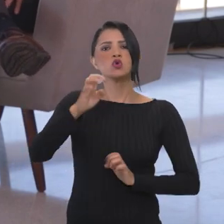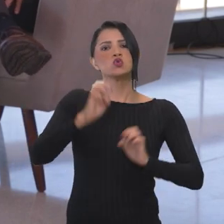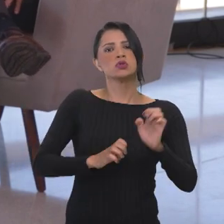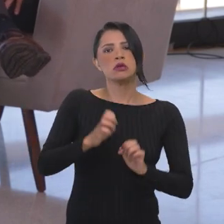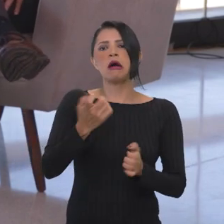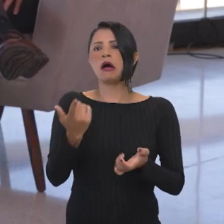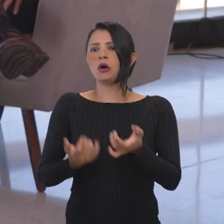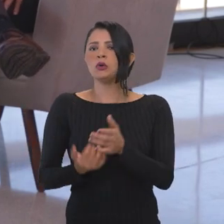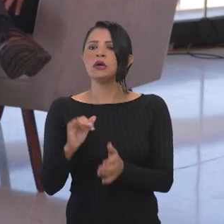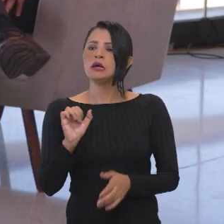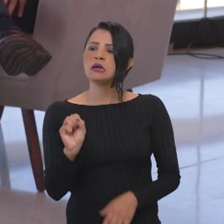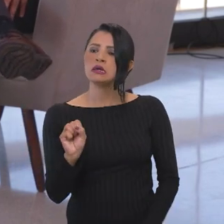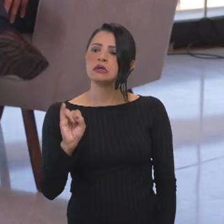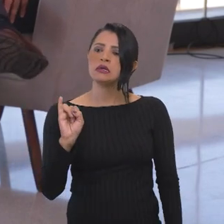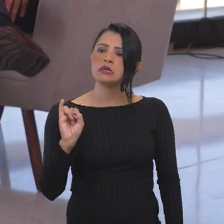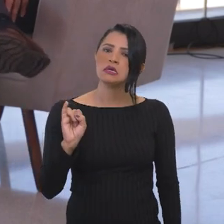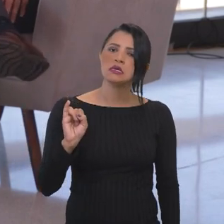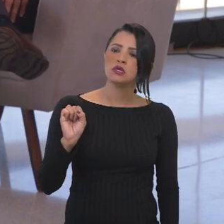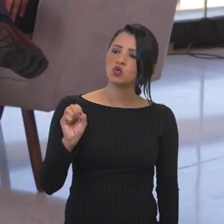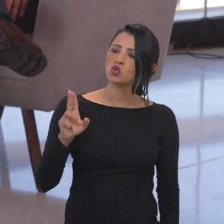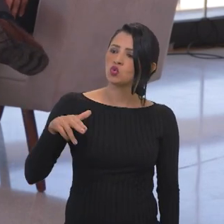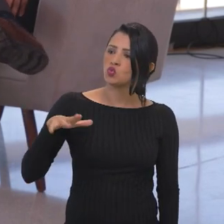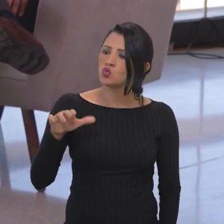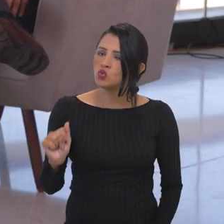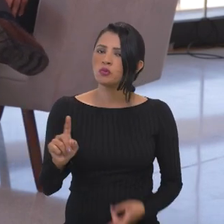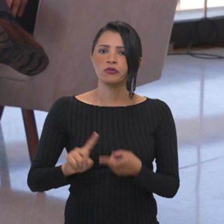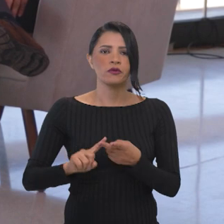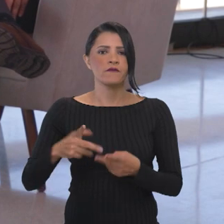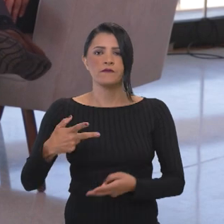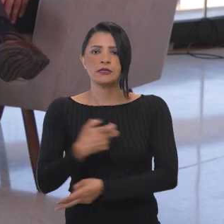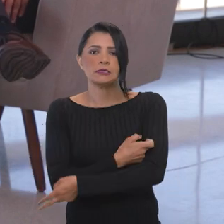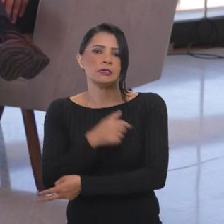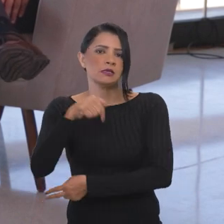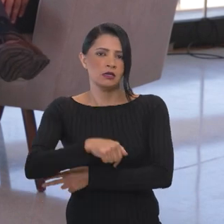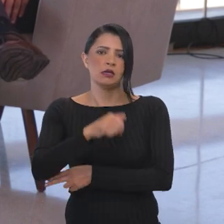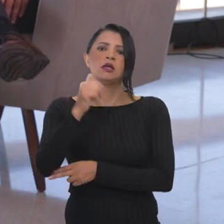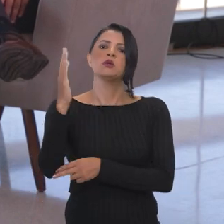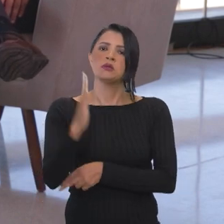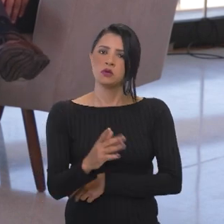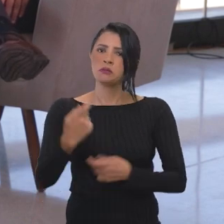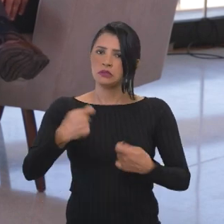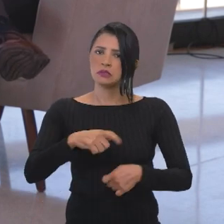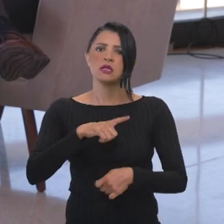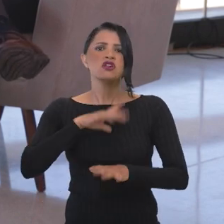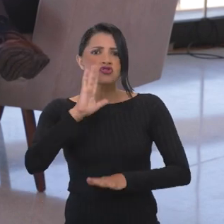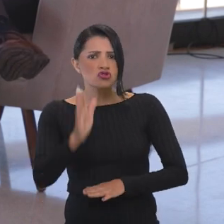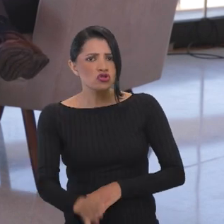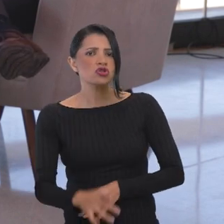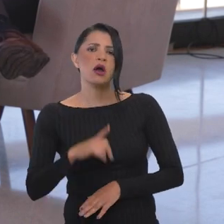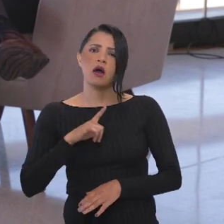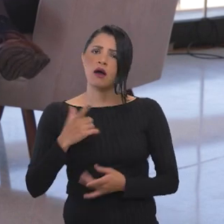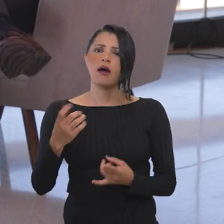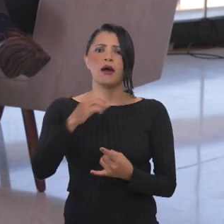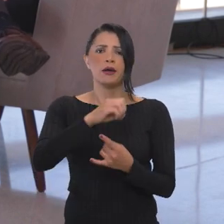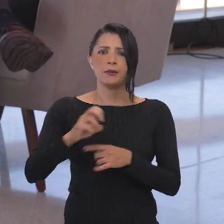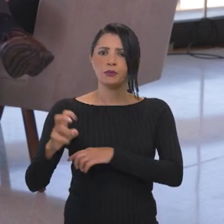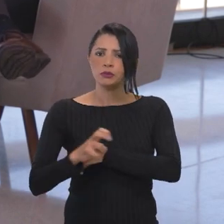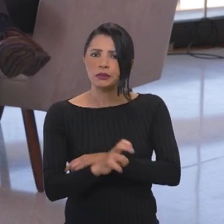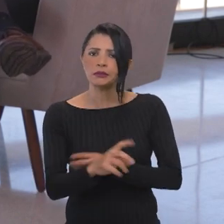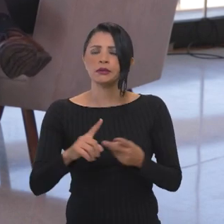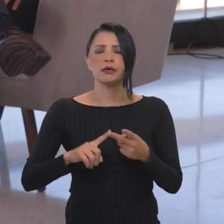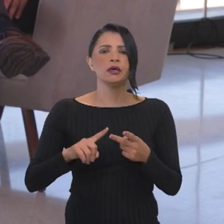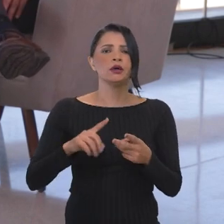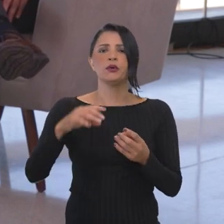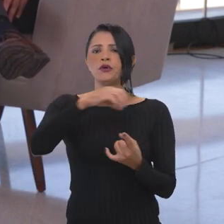produção de insumos, de vacinas aqui no Brasil. A pandemia foi um episódio super triste. Já existe, Butantan, Fiocruz,